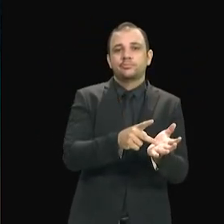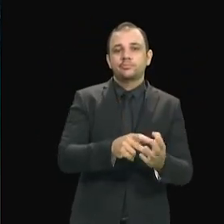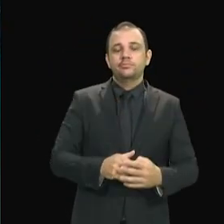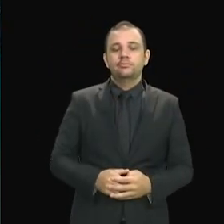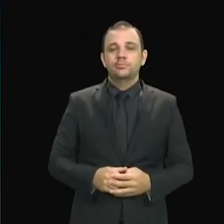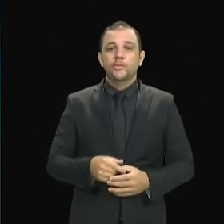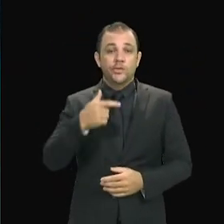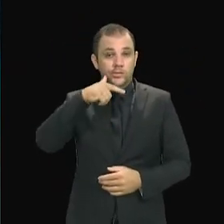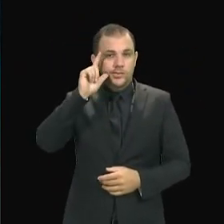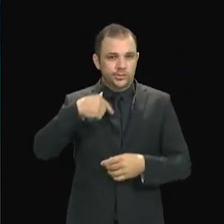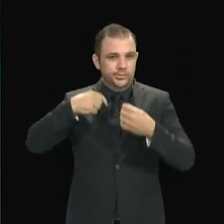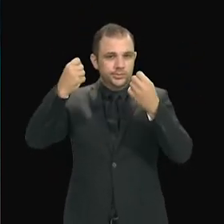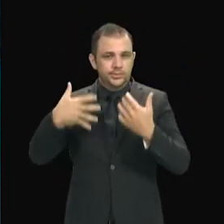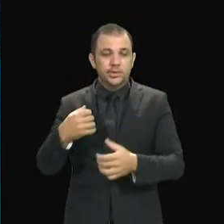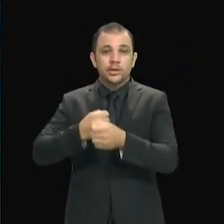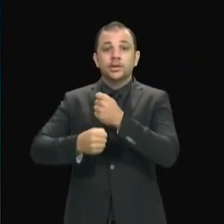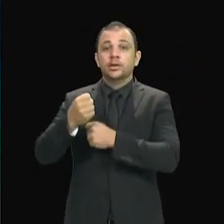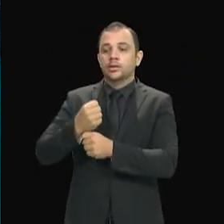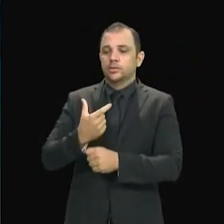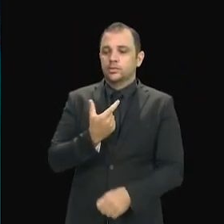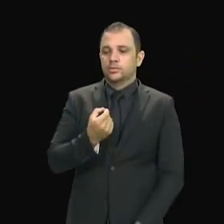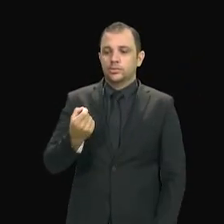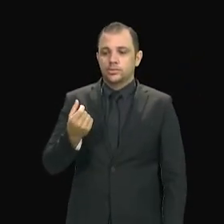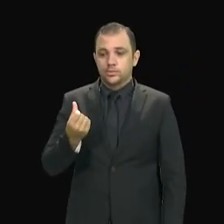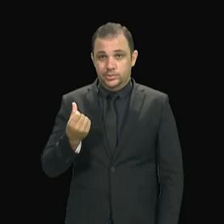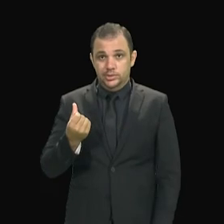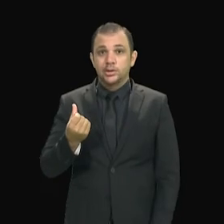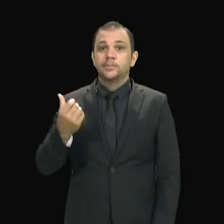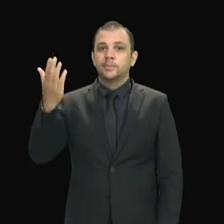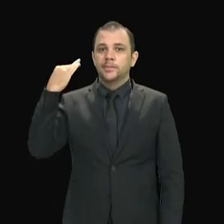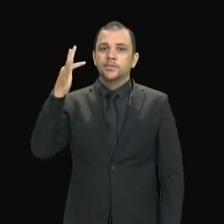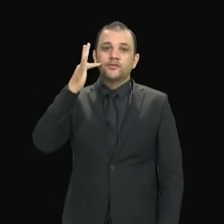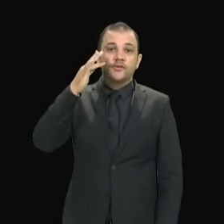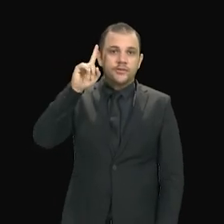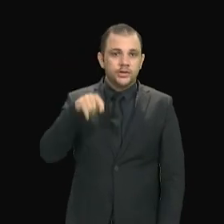o então juiz federal, Flávio Dino,